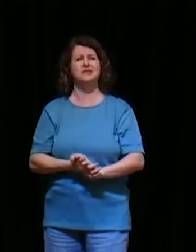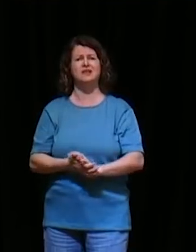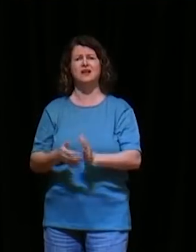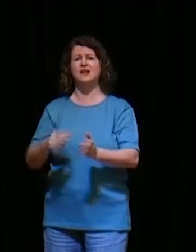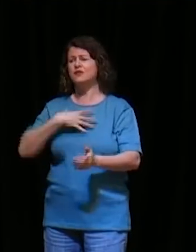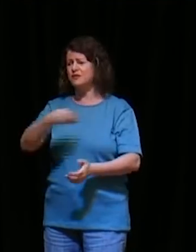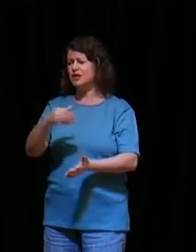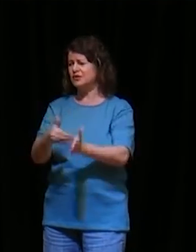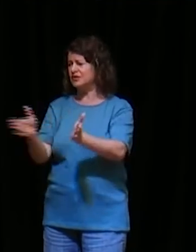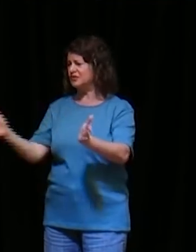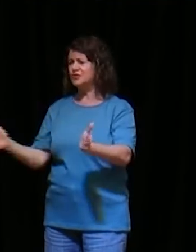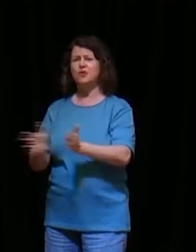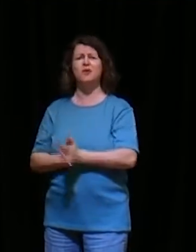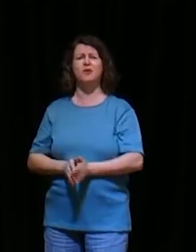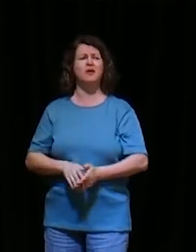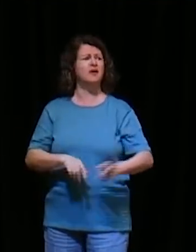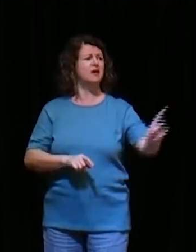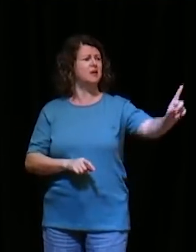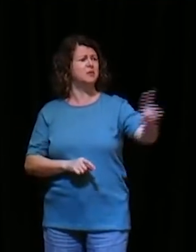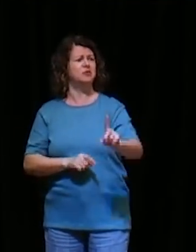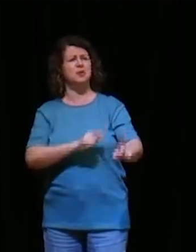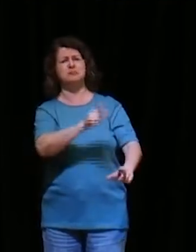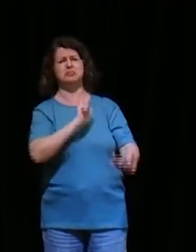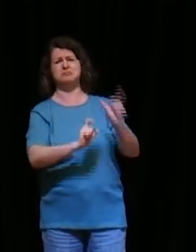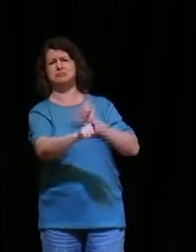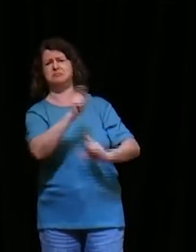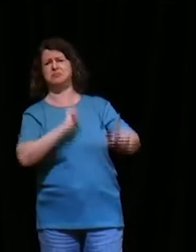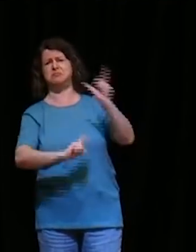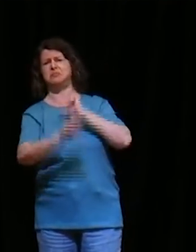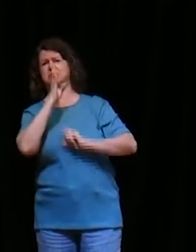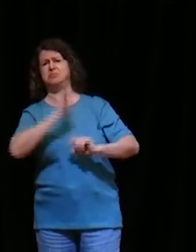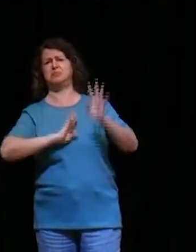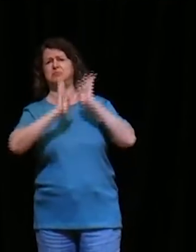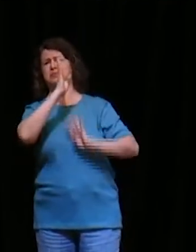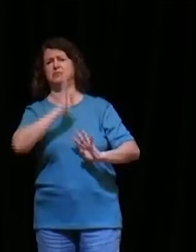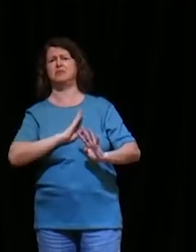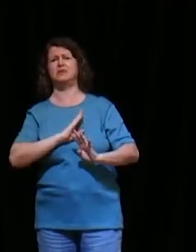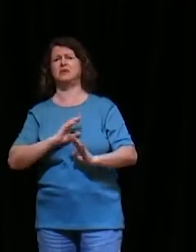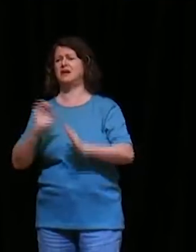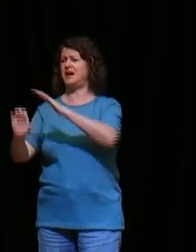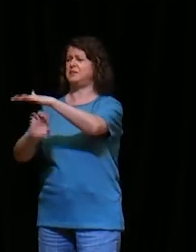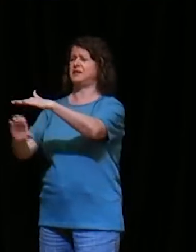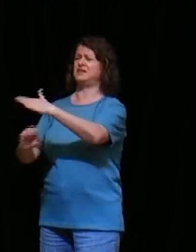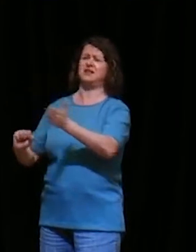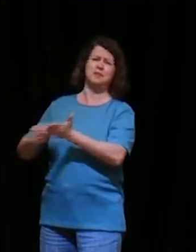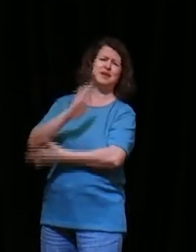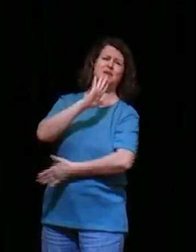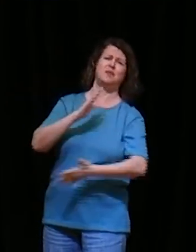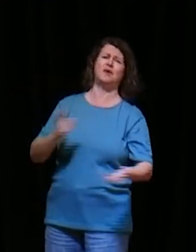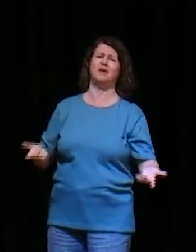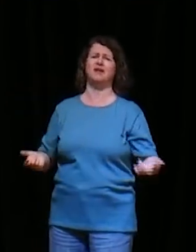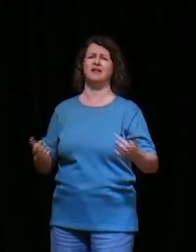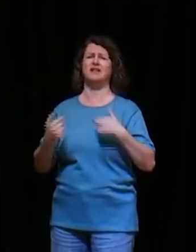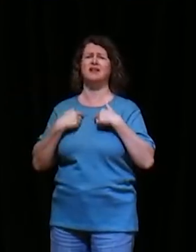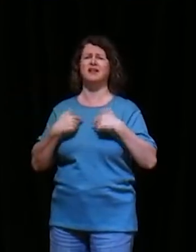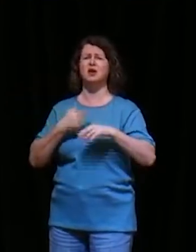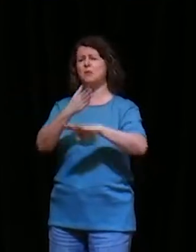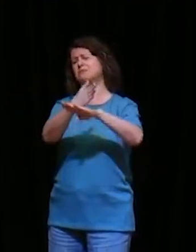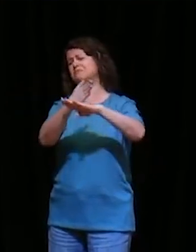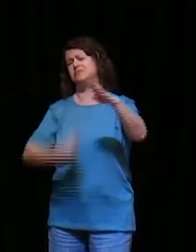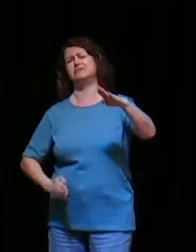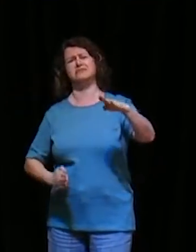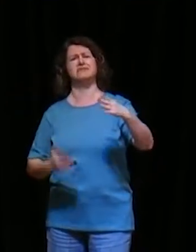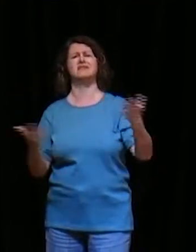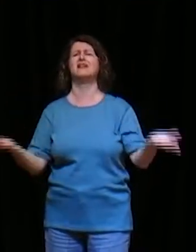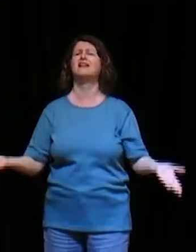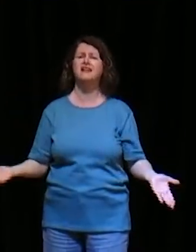existe uma pessoa, querendo me perseguir, eu fiquei sabendo, que a minha empresa, vai mandar embora, eu fiquei sabendo, que eu não fui contratado, naquilo que eu ia